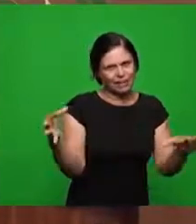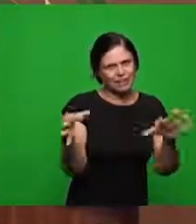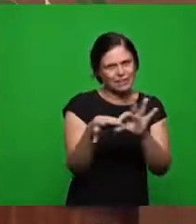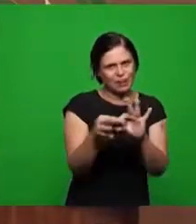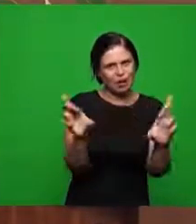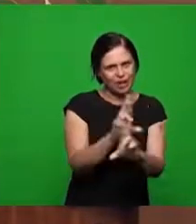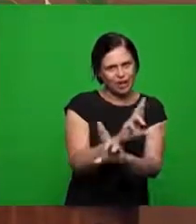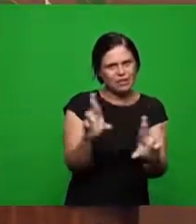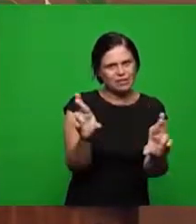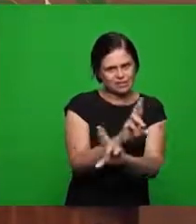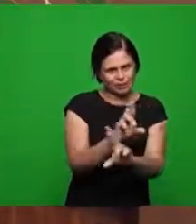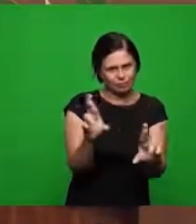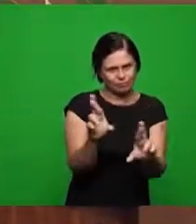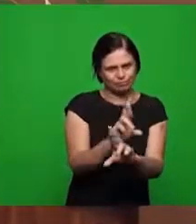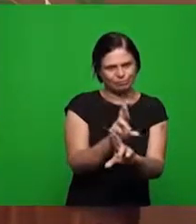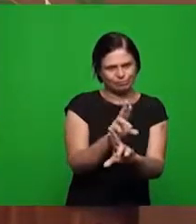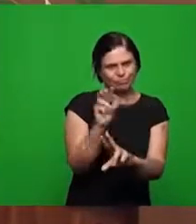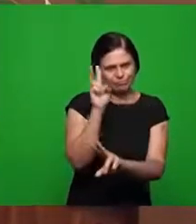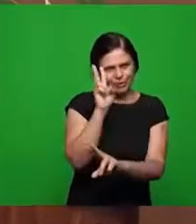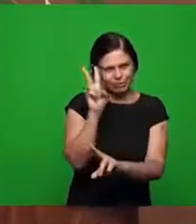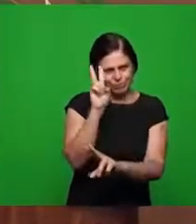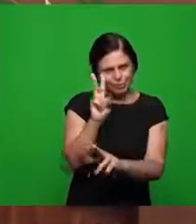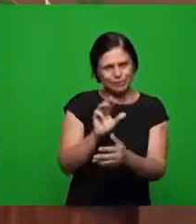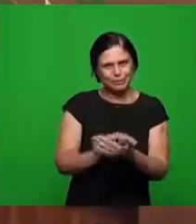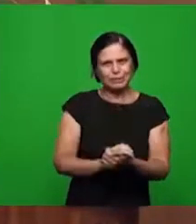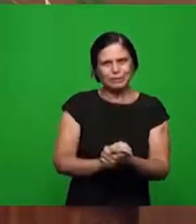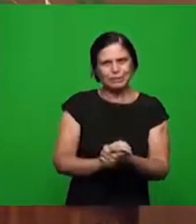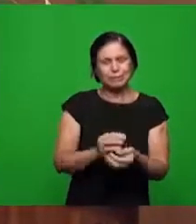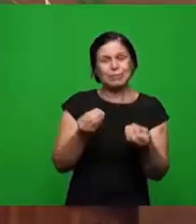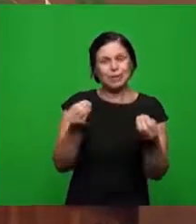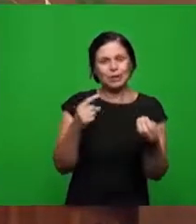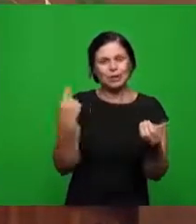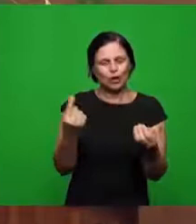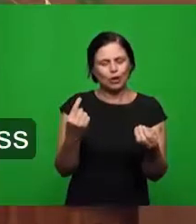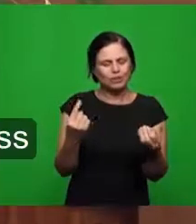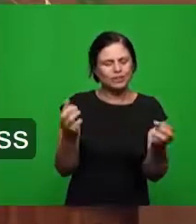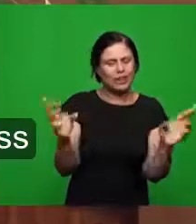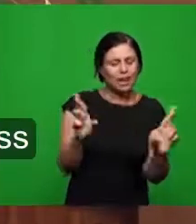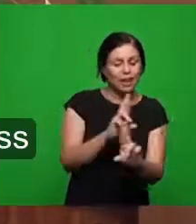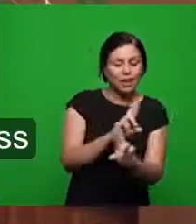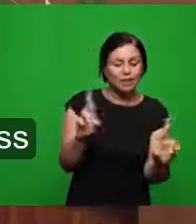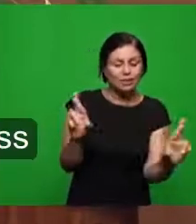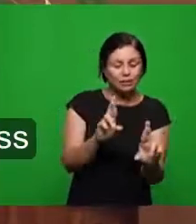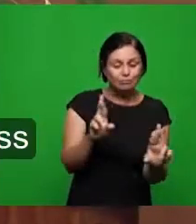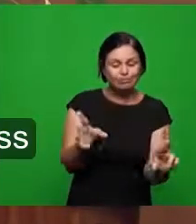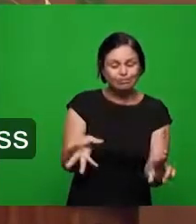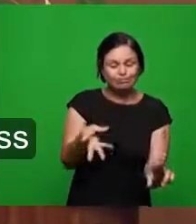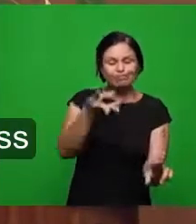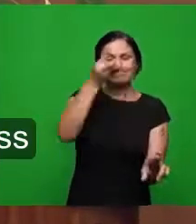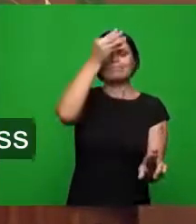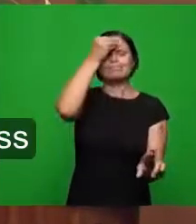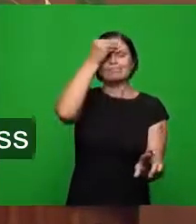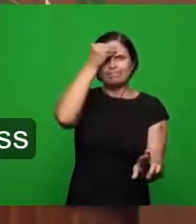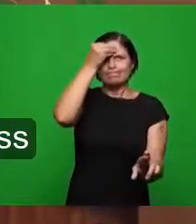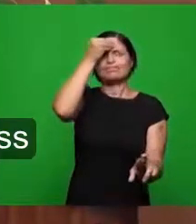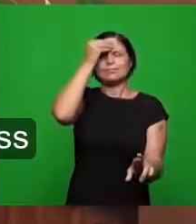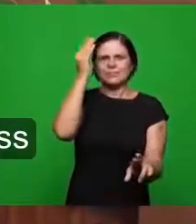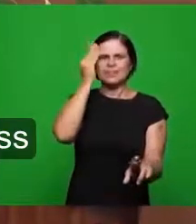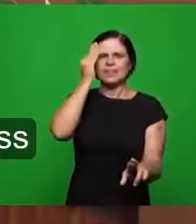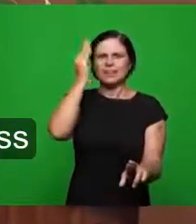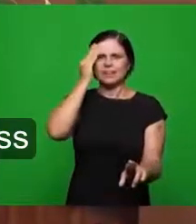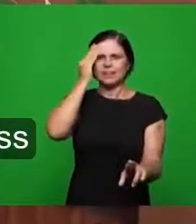são introduzidos para o entendimento a respeito da grande doutrina